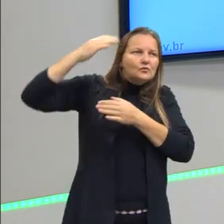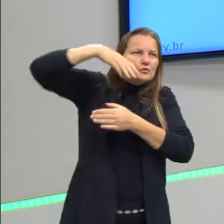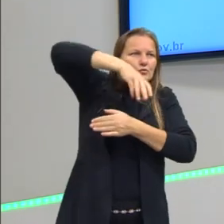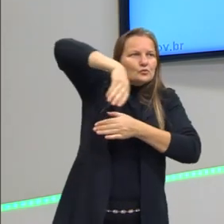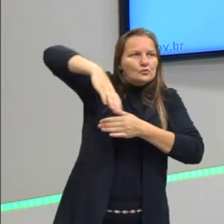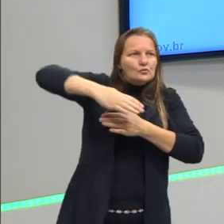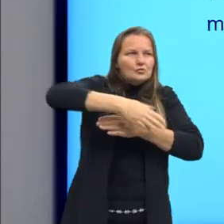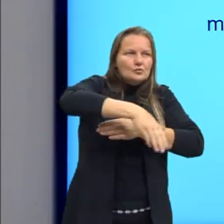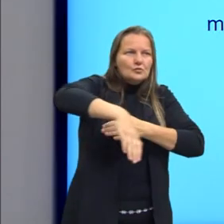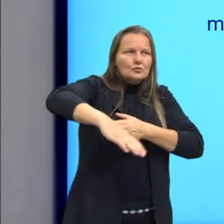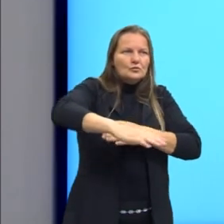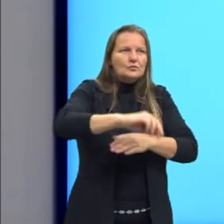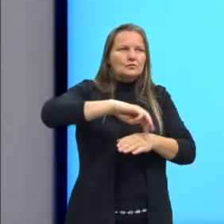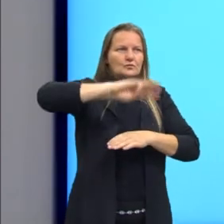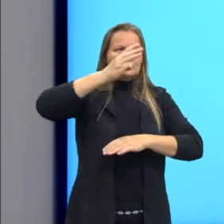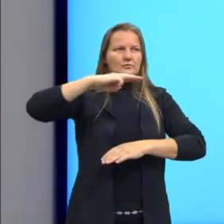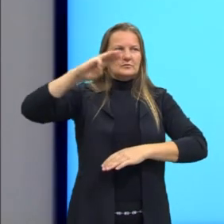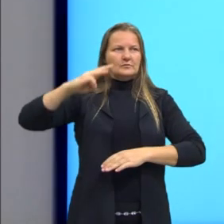serra.